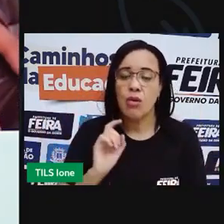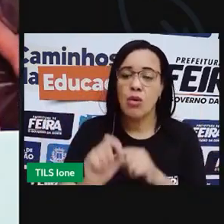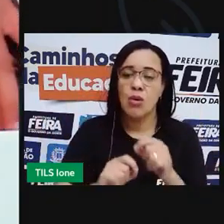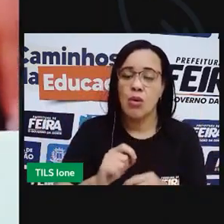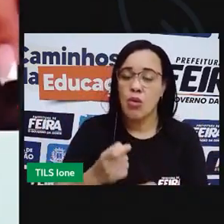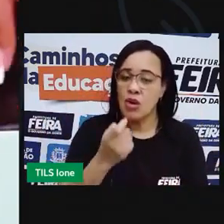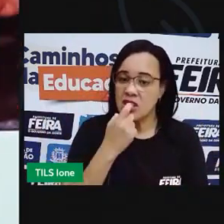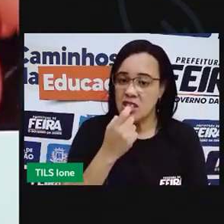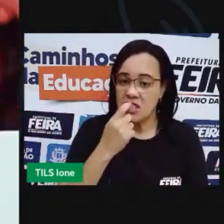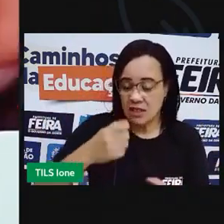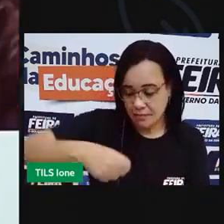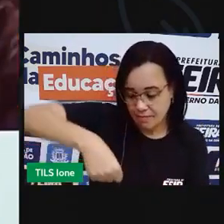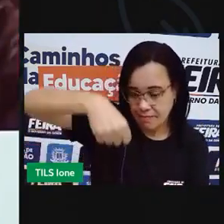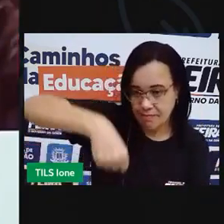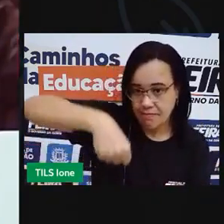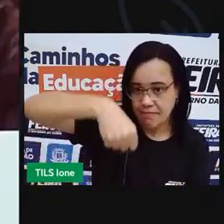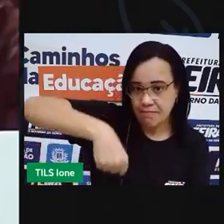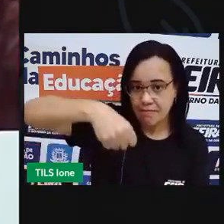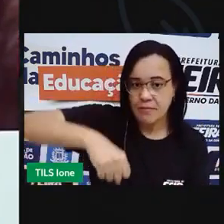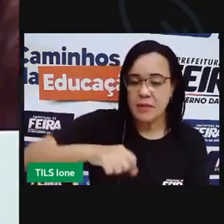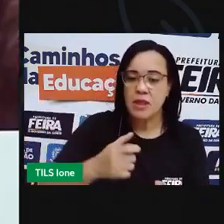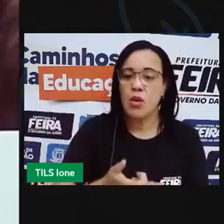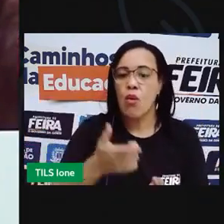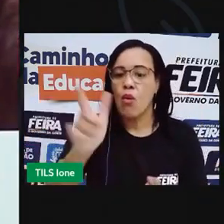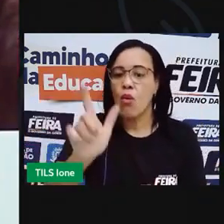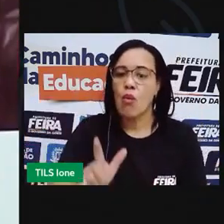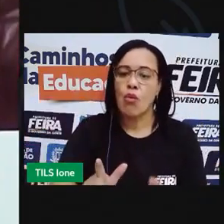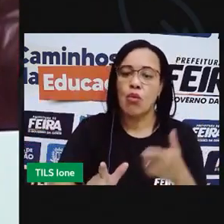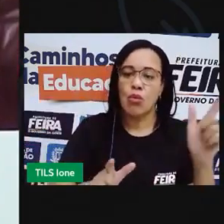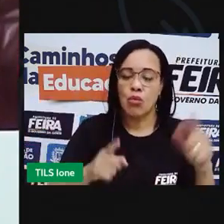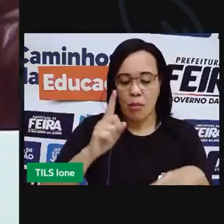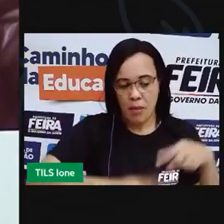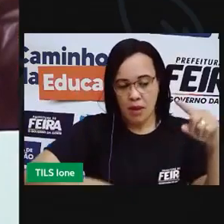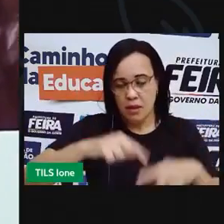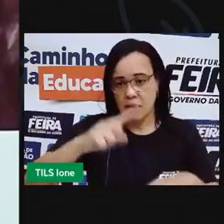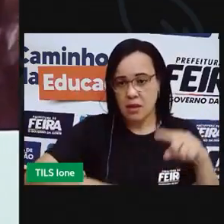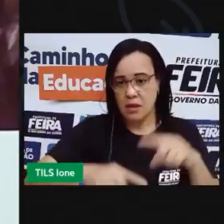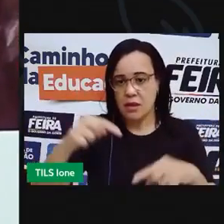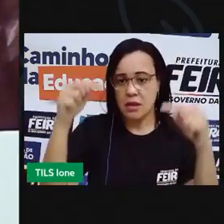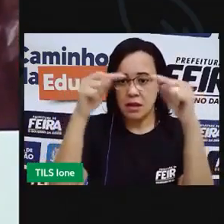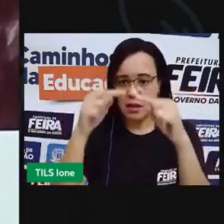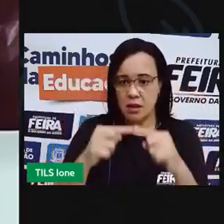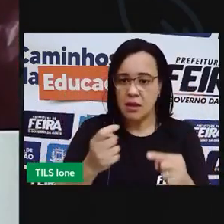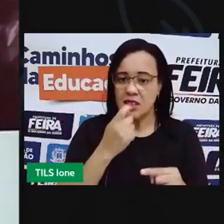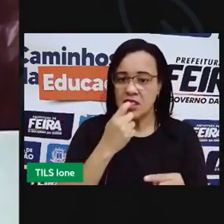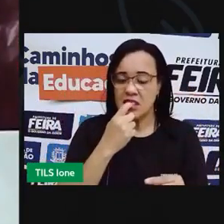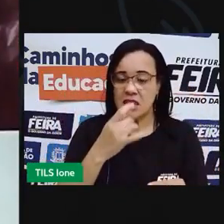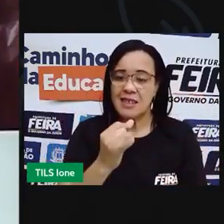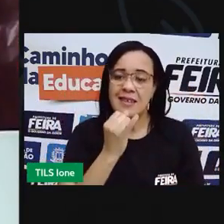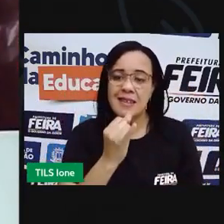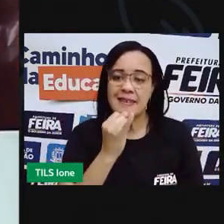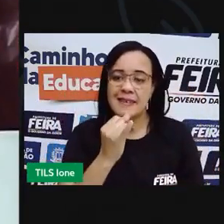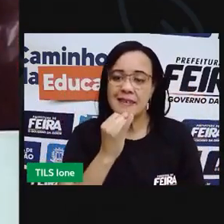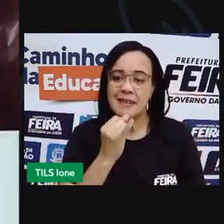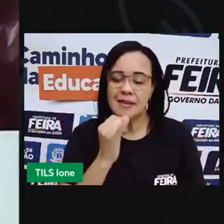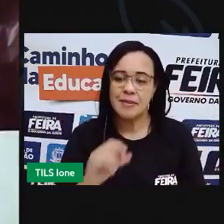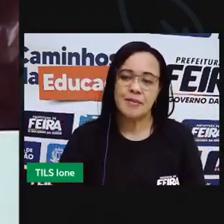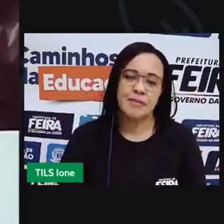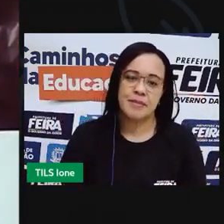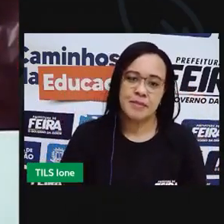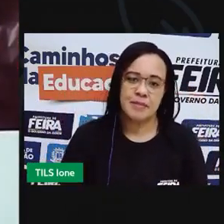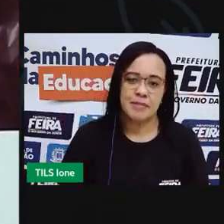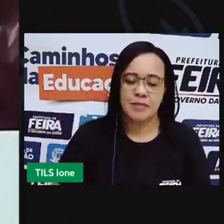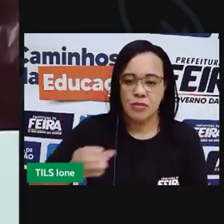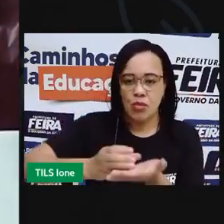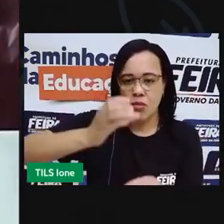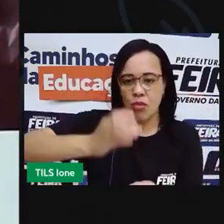saco plástico com outros materiais feitos de plástico por exemplo em